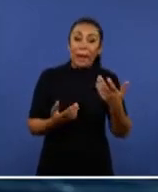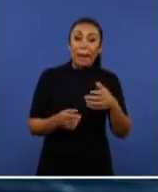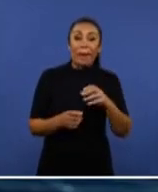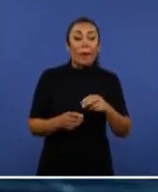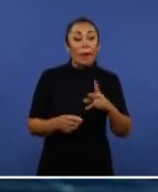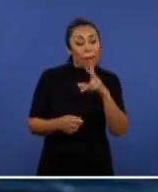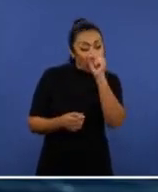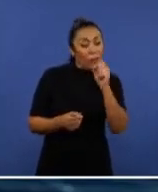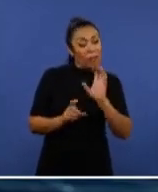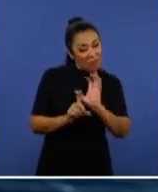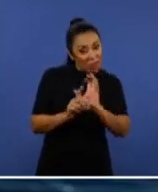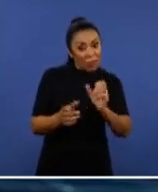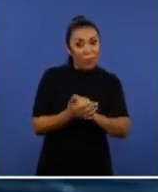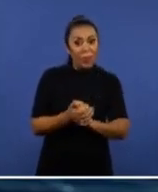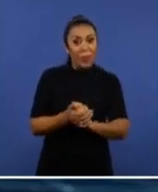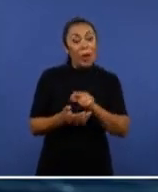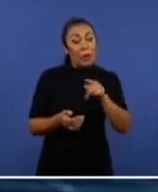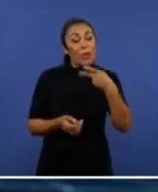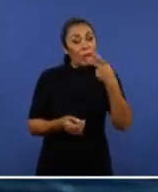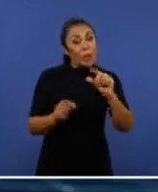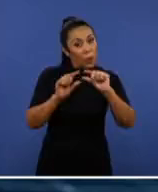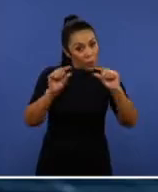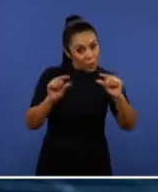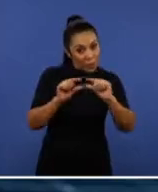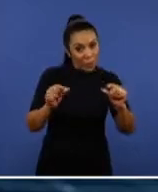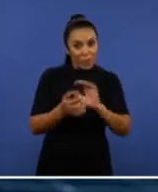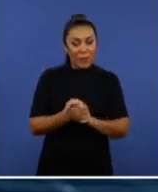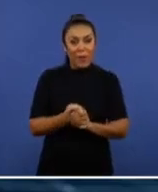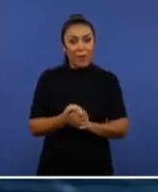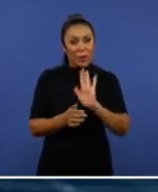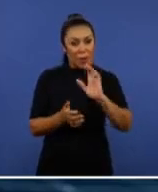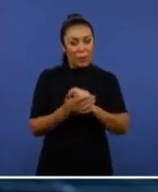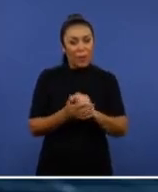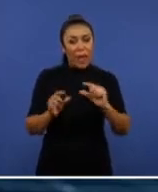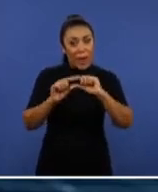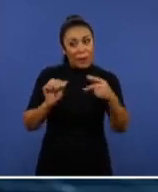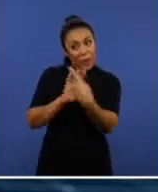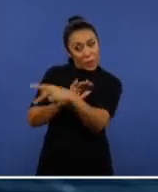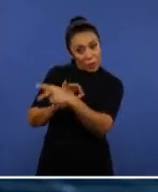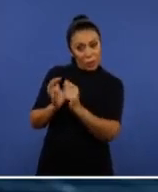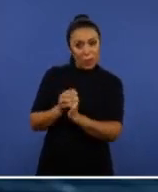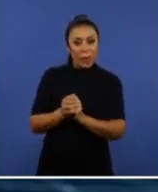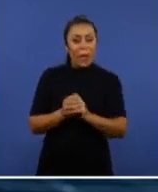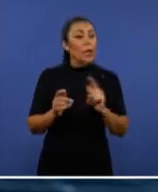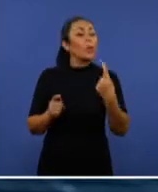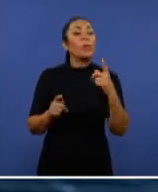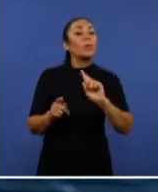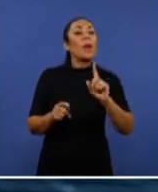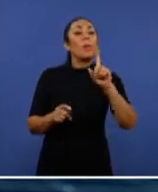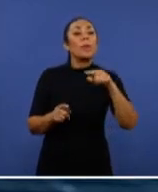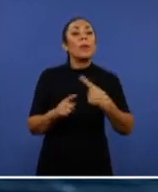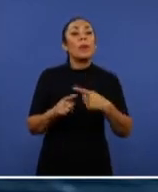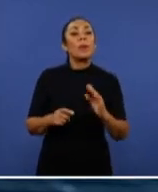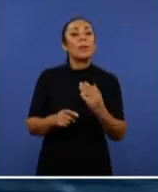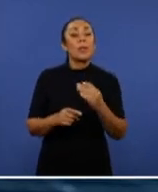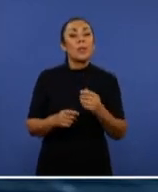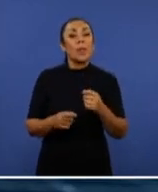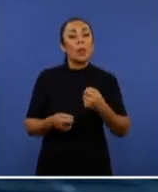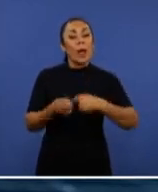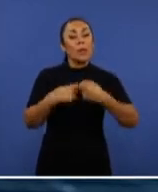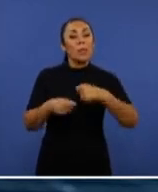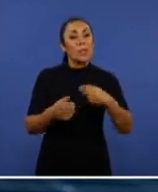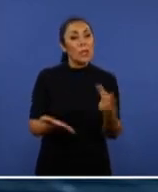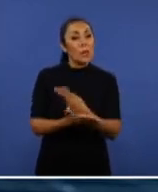apelando. A senhora falou uma frase lá na CPI. É o seguinte, frase tua. Não é porque houve malversação de dinheiro público que